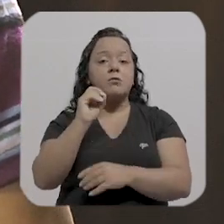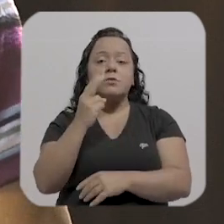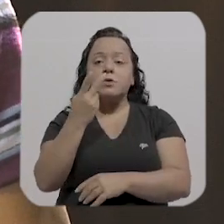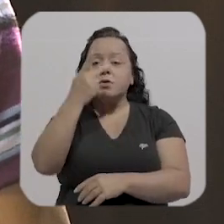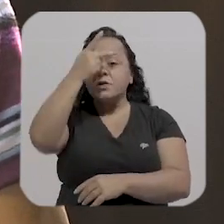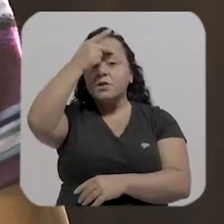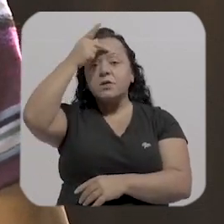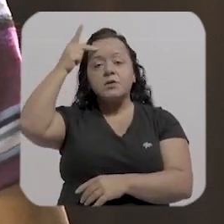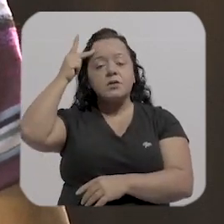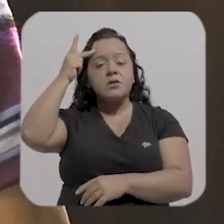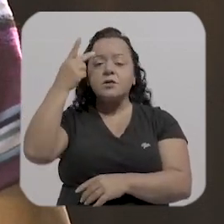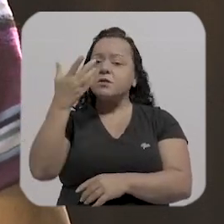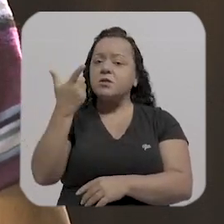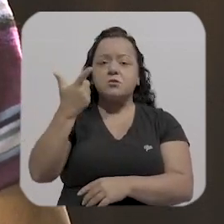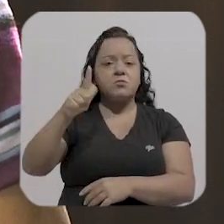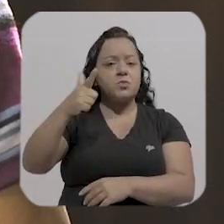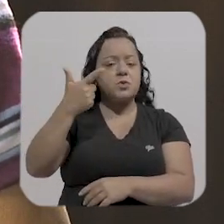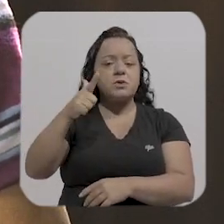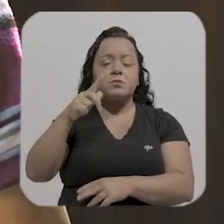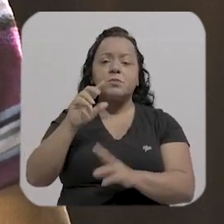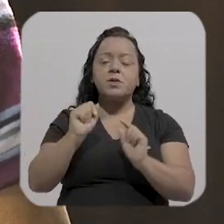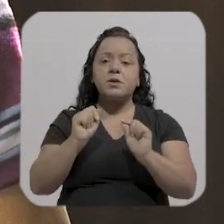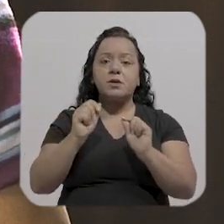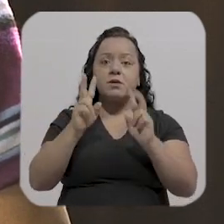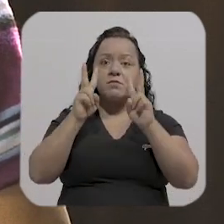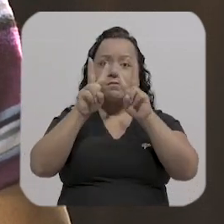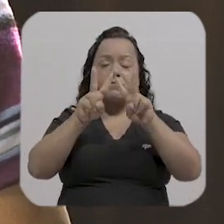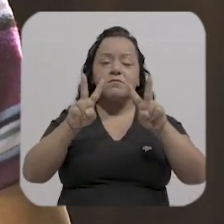pois é é